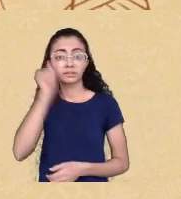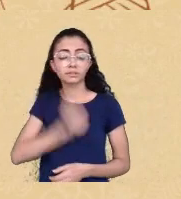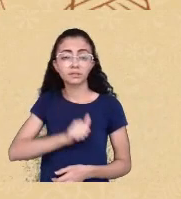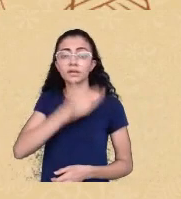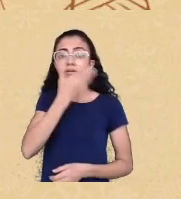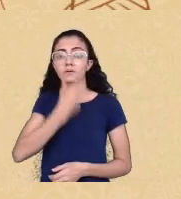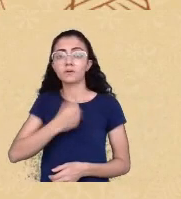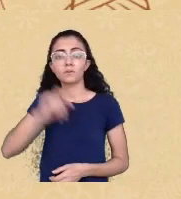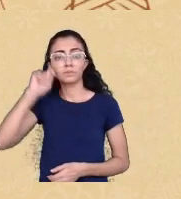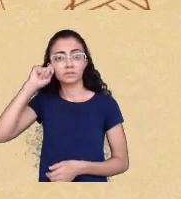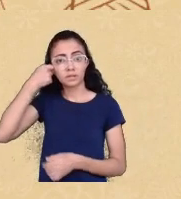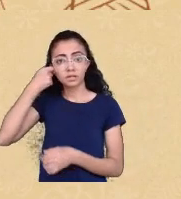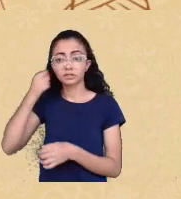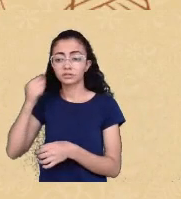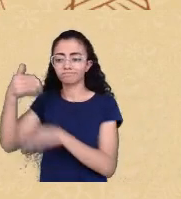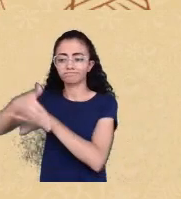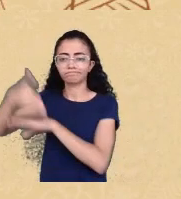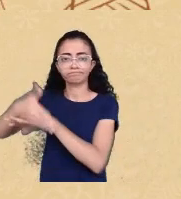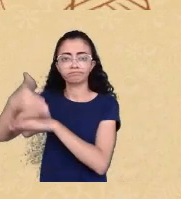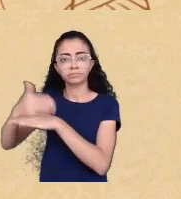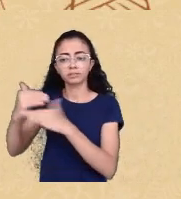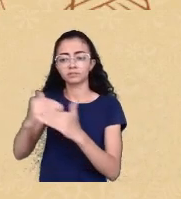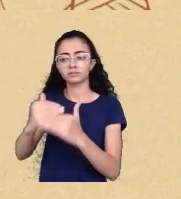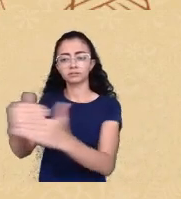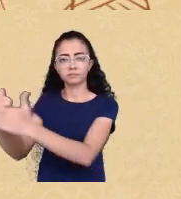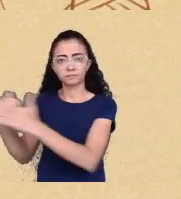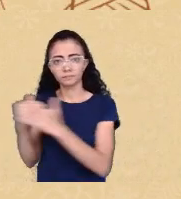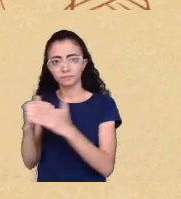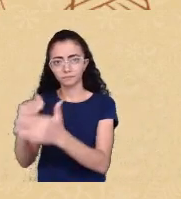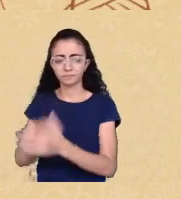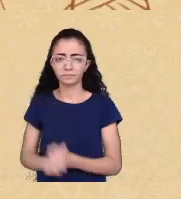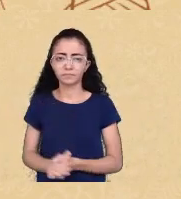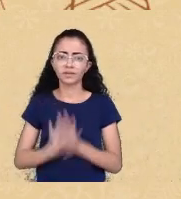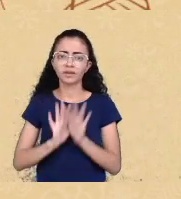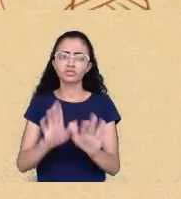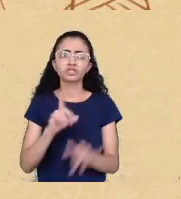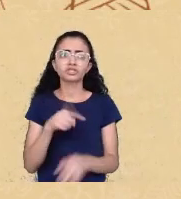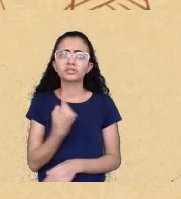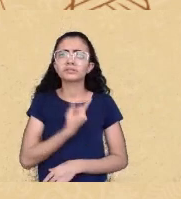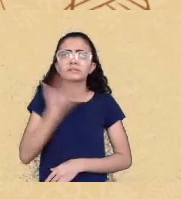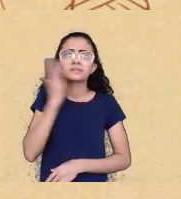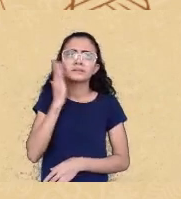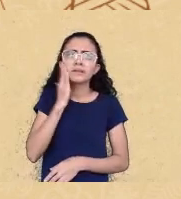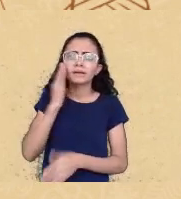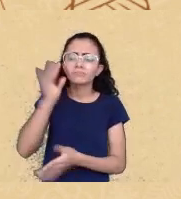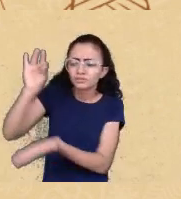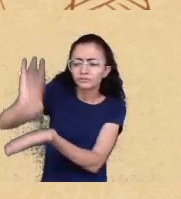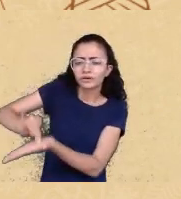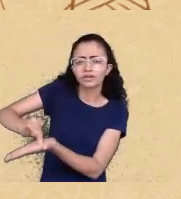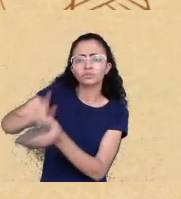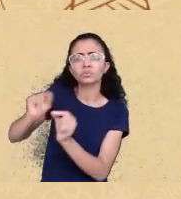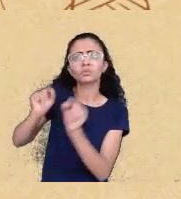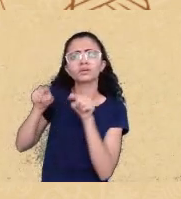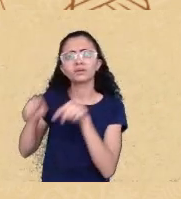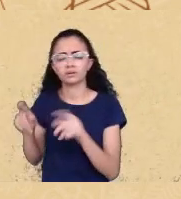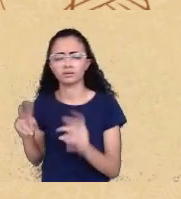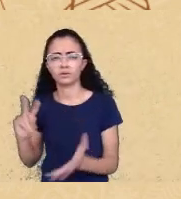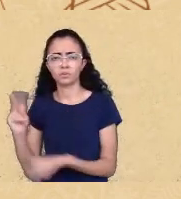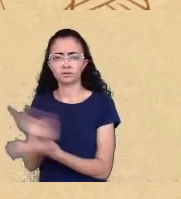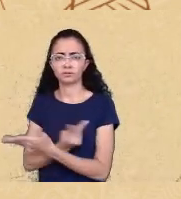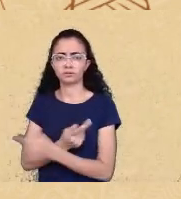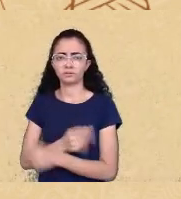e o que é que nós sabemos dos quilombos então se nós realmente queremos uma educação democrática nós